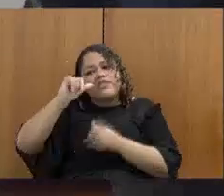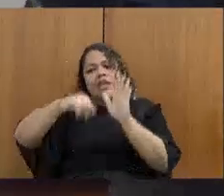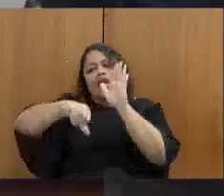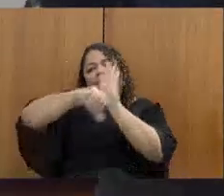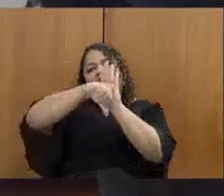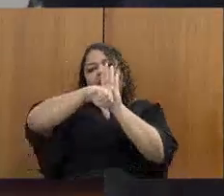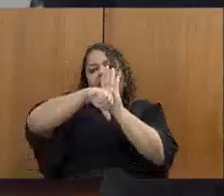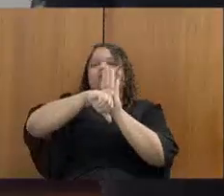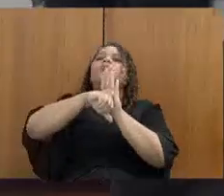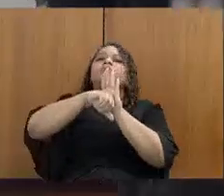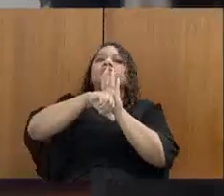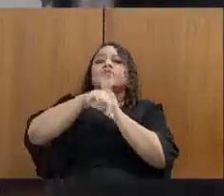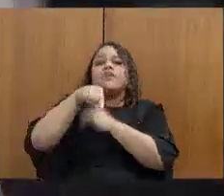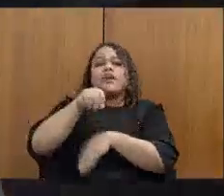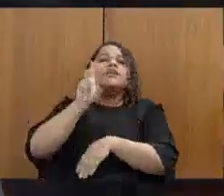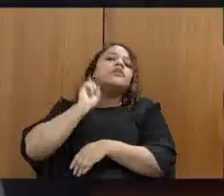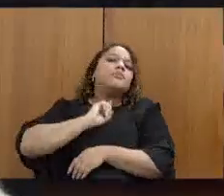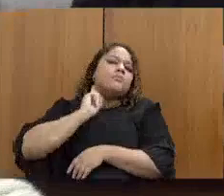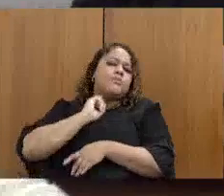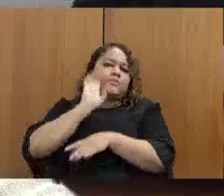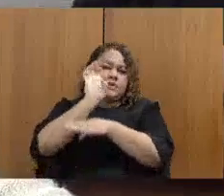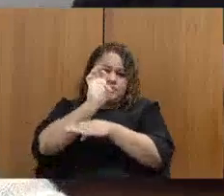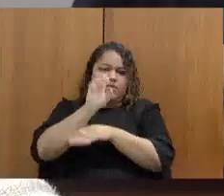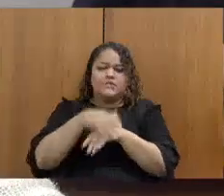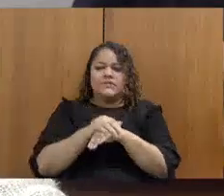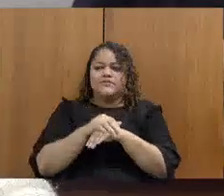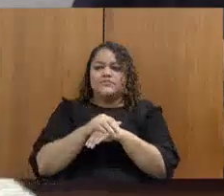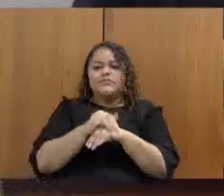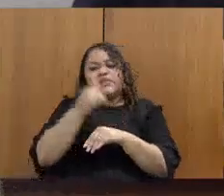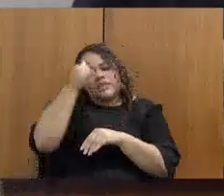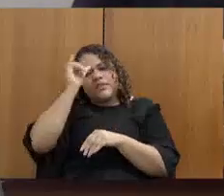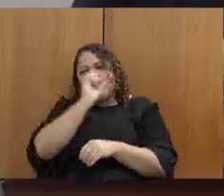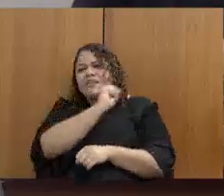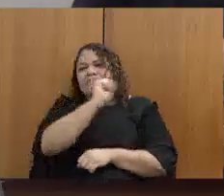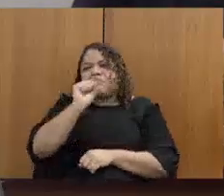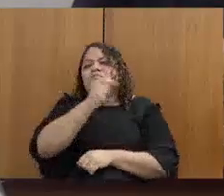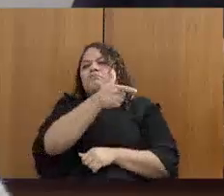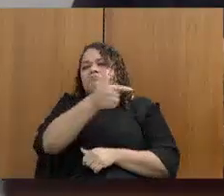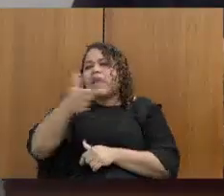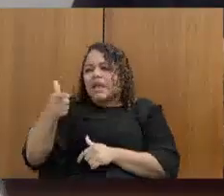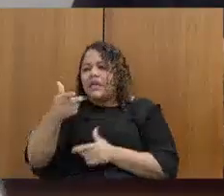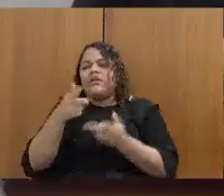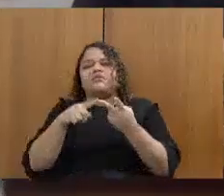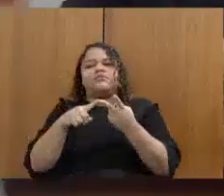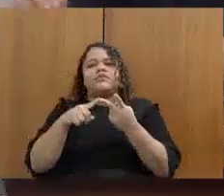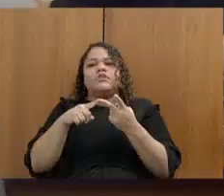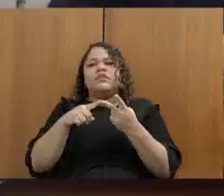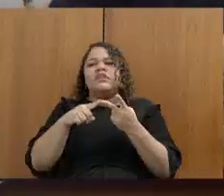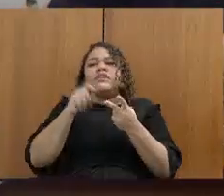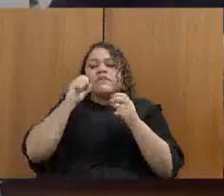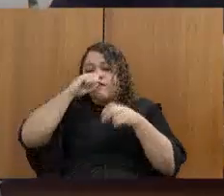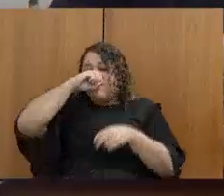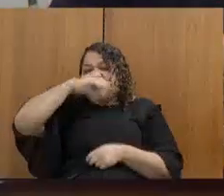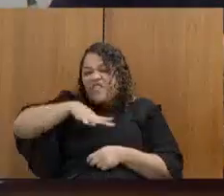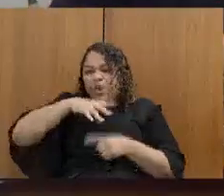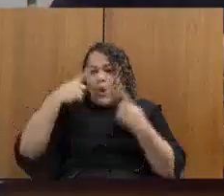Controle de homicídio, violência envolvendo a juventude. e nós trouxemos algumas perguntas